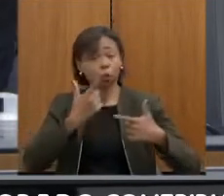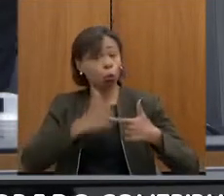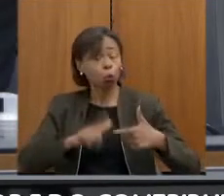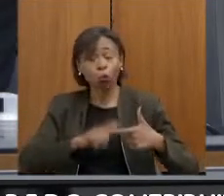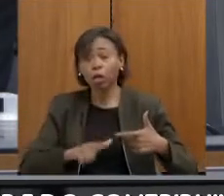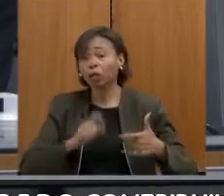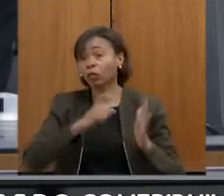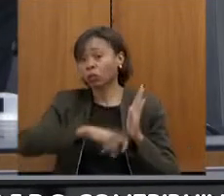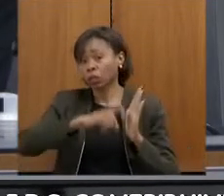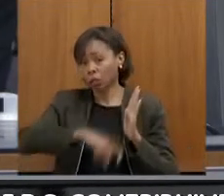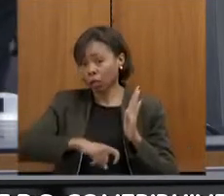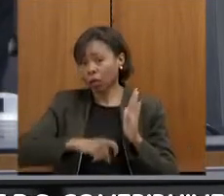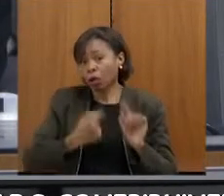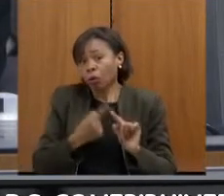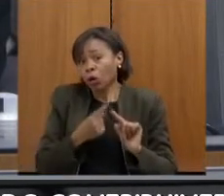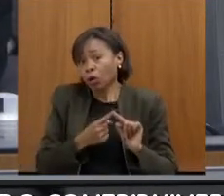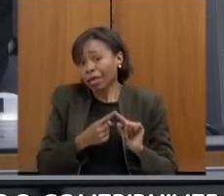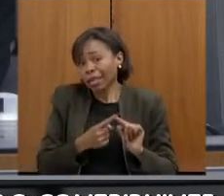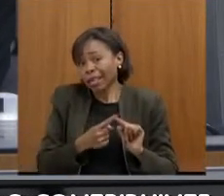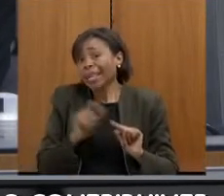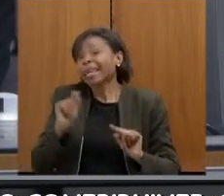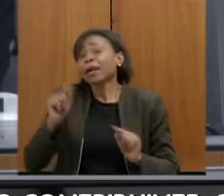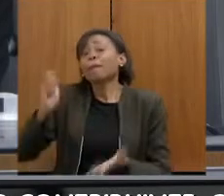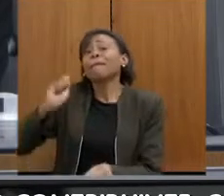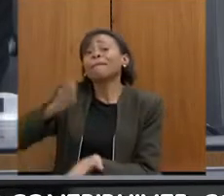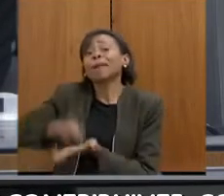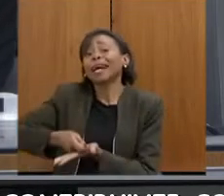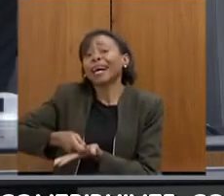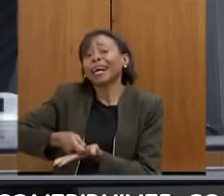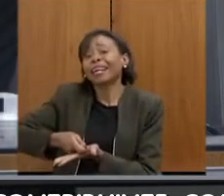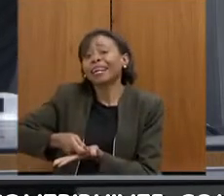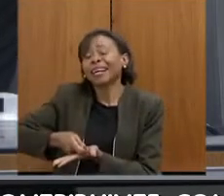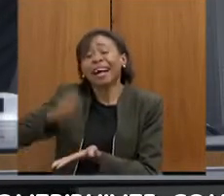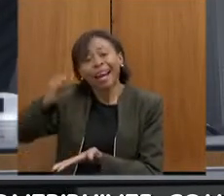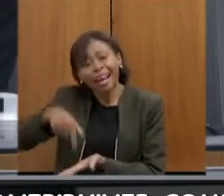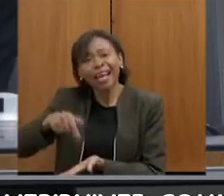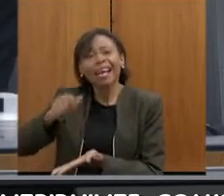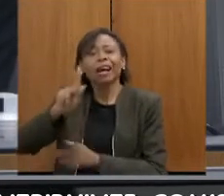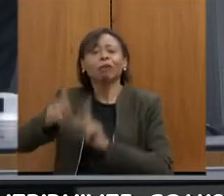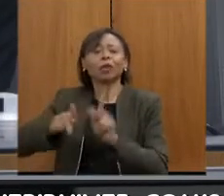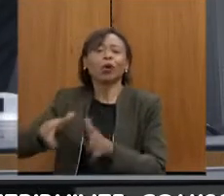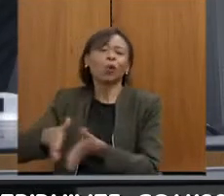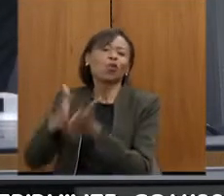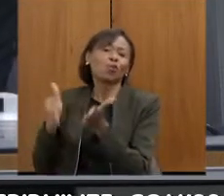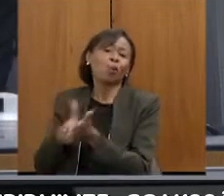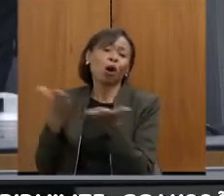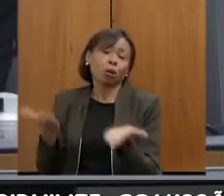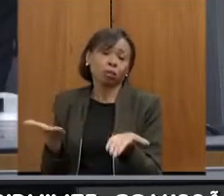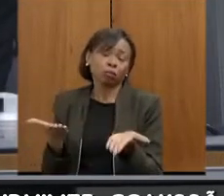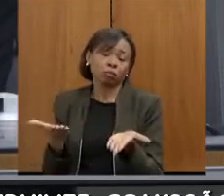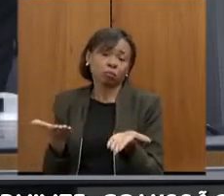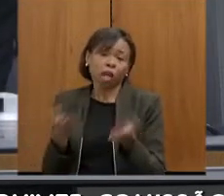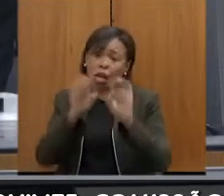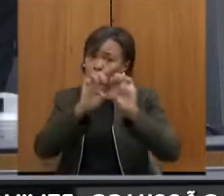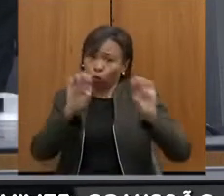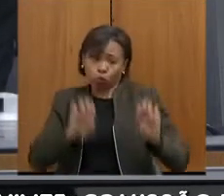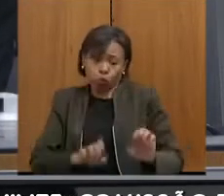lá na ponta quem paga é a pessoa mais pobre, a nossa estrutura tributária ela é injusta.